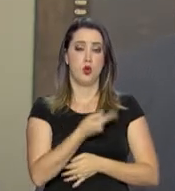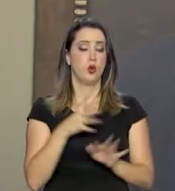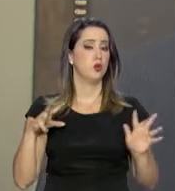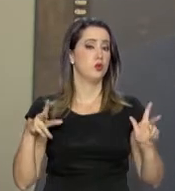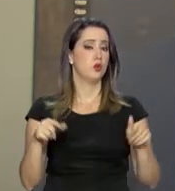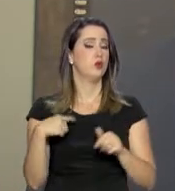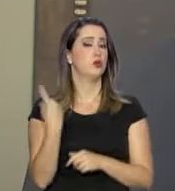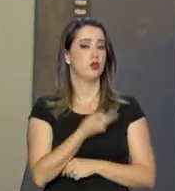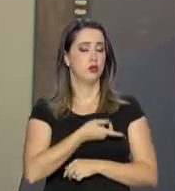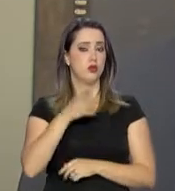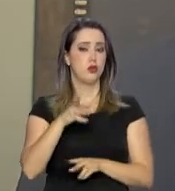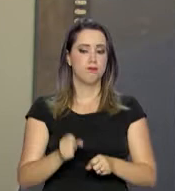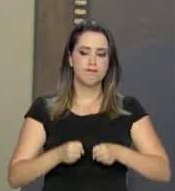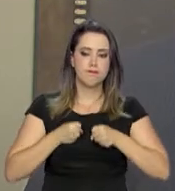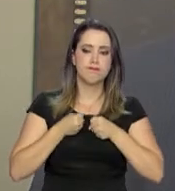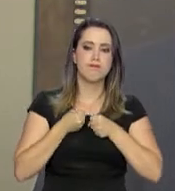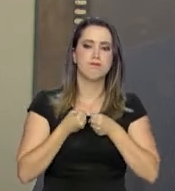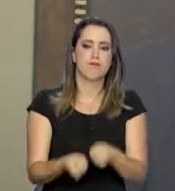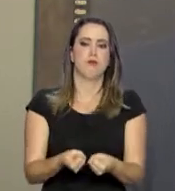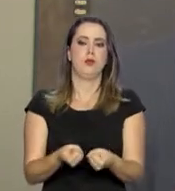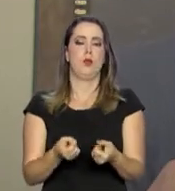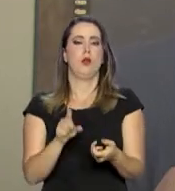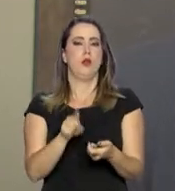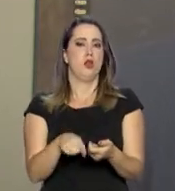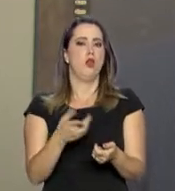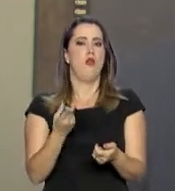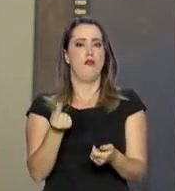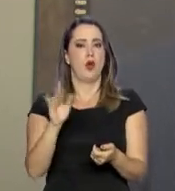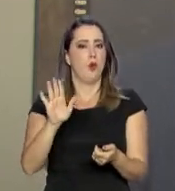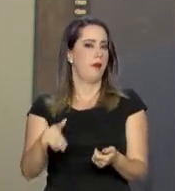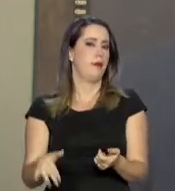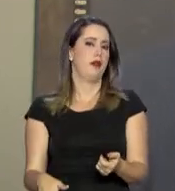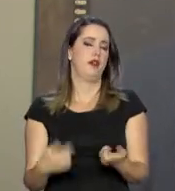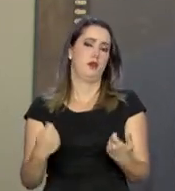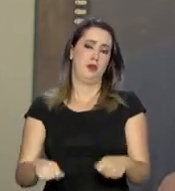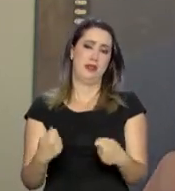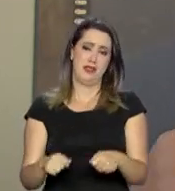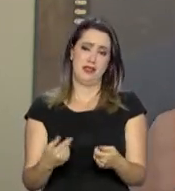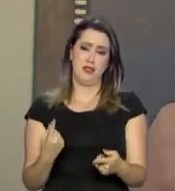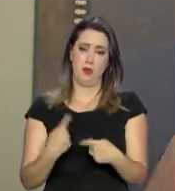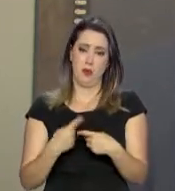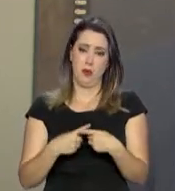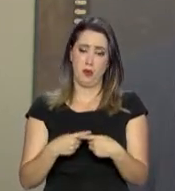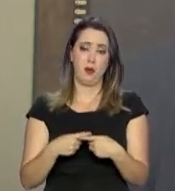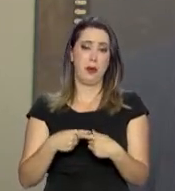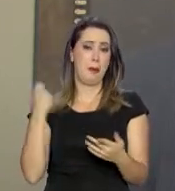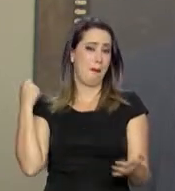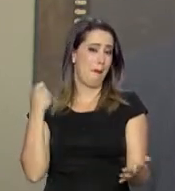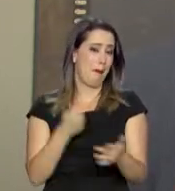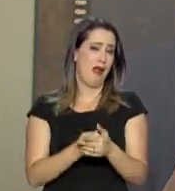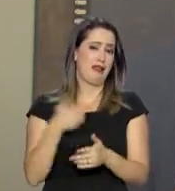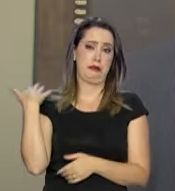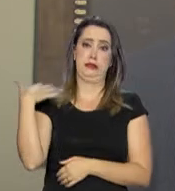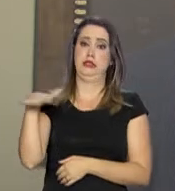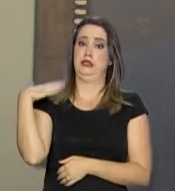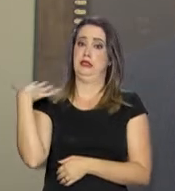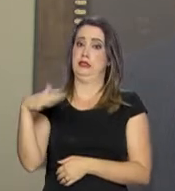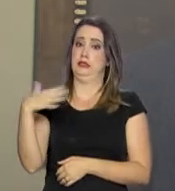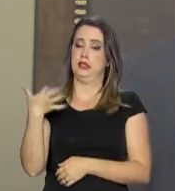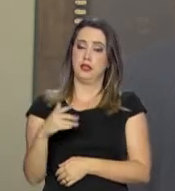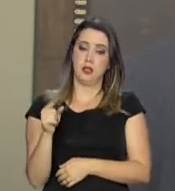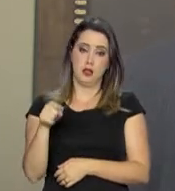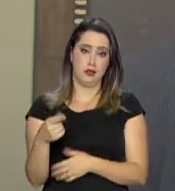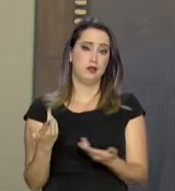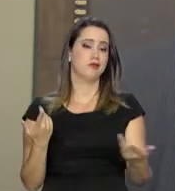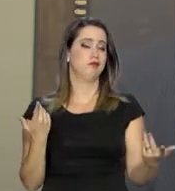estamos muito empenhados, não só em baixar a tarifa, porque se paga muito caro por um serviço essencial